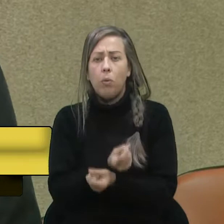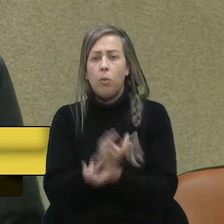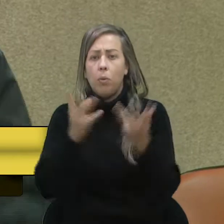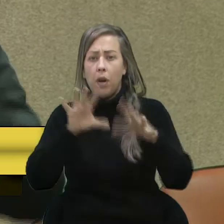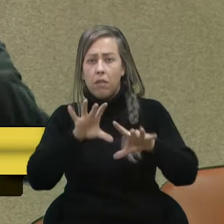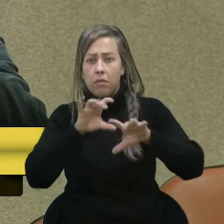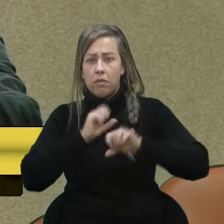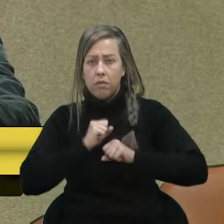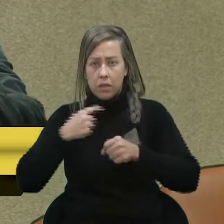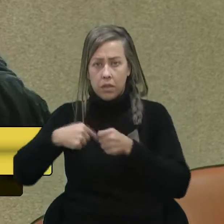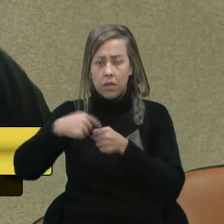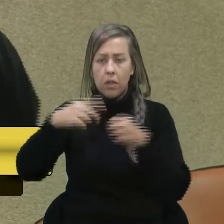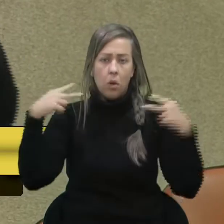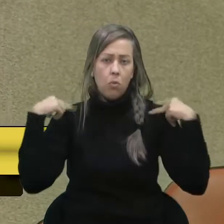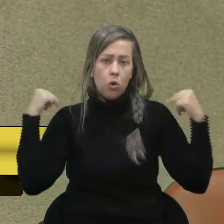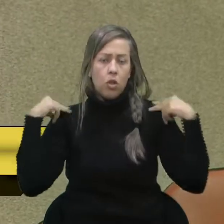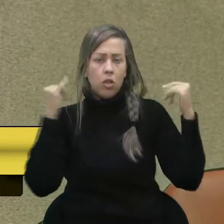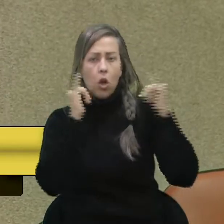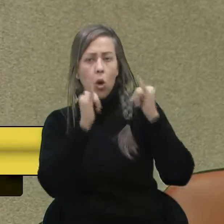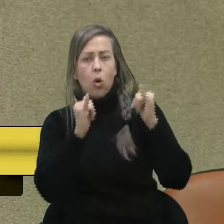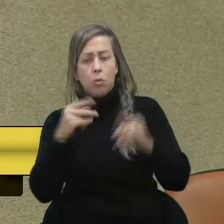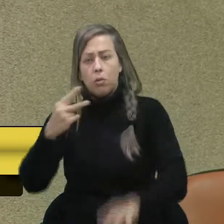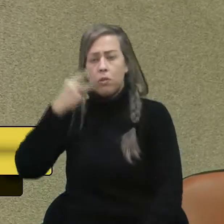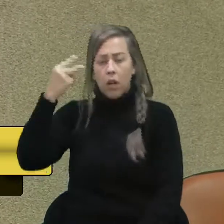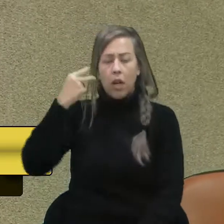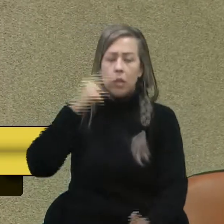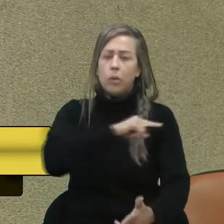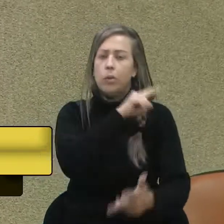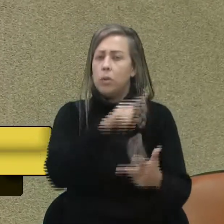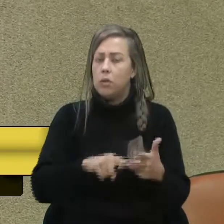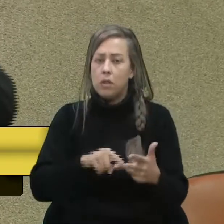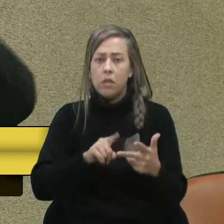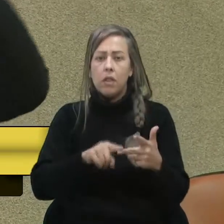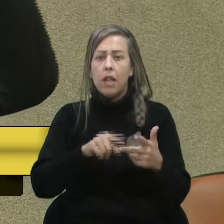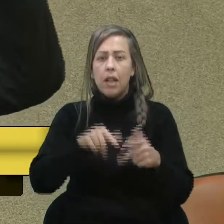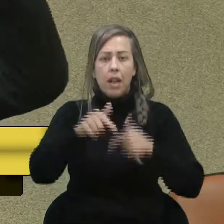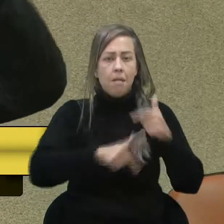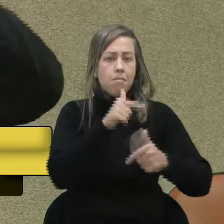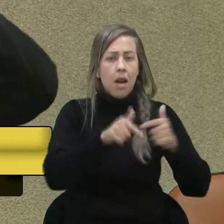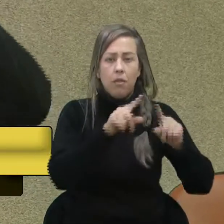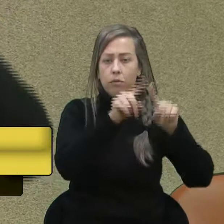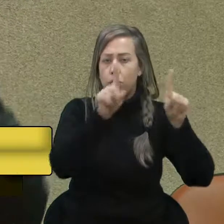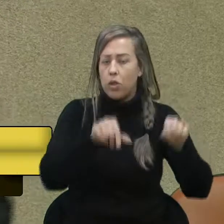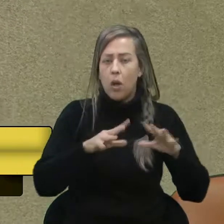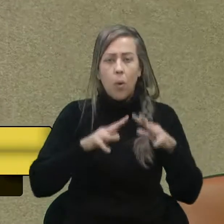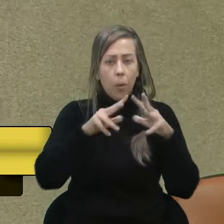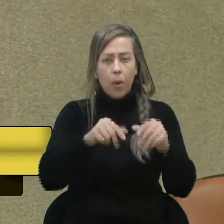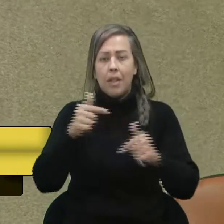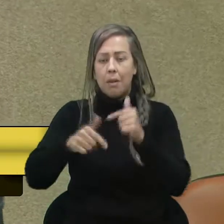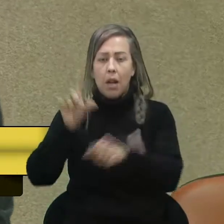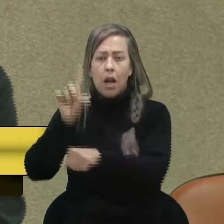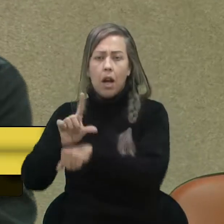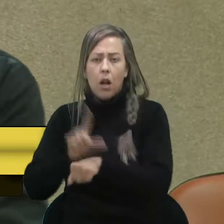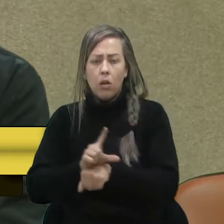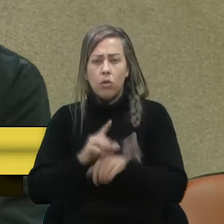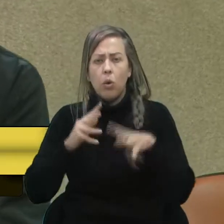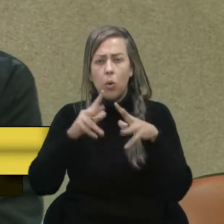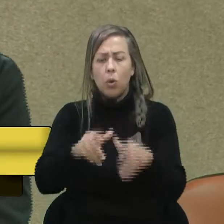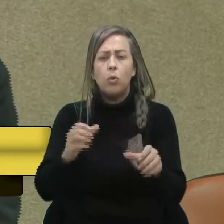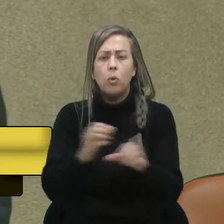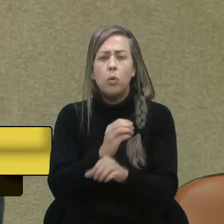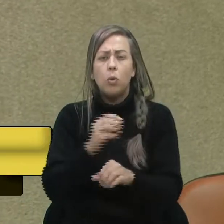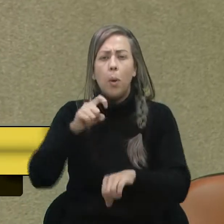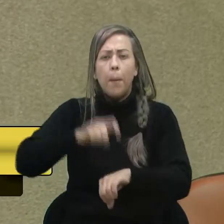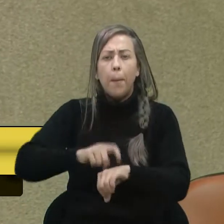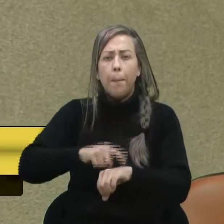nossa cidade, aí entra um motorista de ônibus, vereadores, cobradores, entra o pessoal que trabalha no comércio. Nós temos, neste